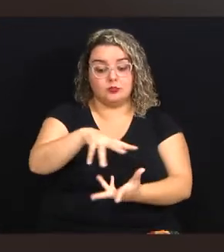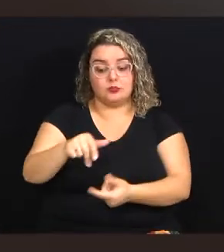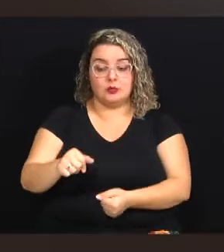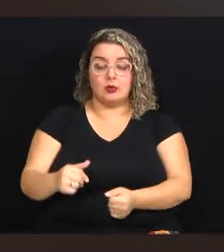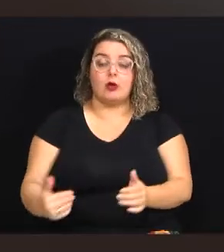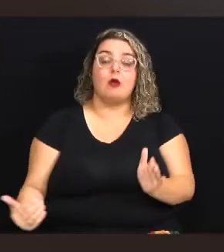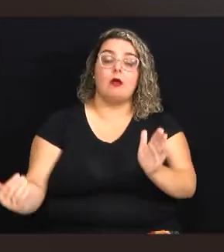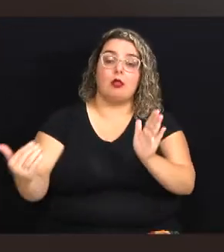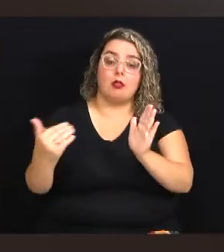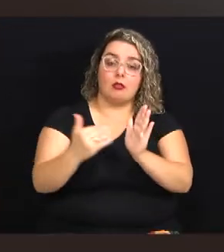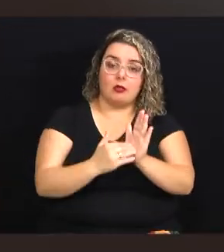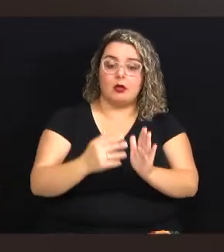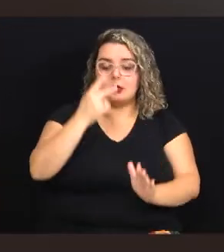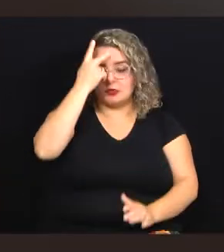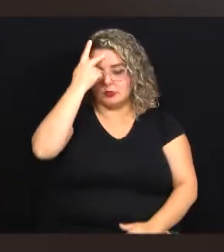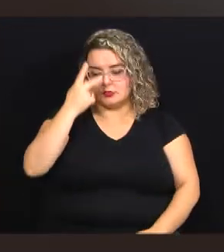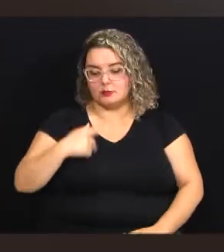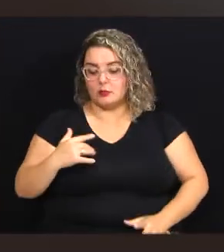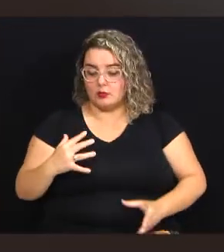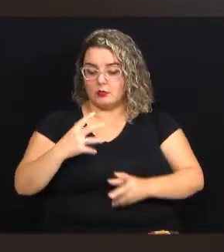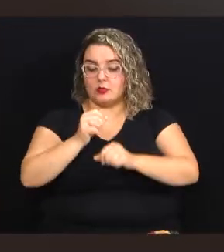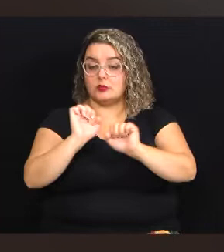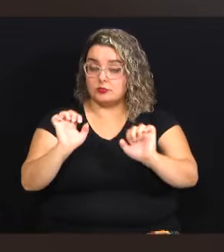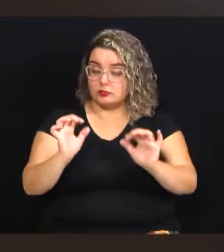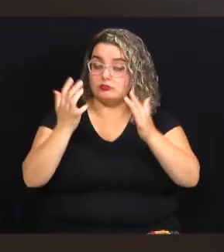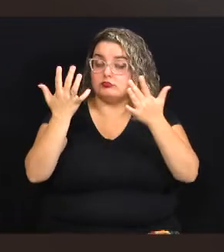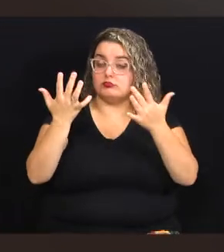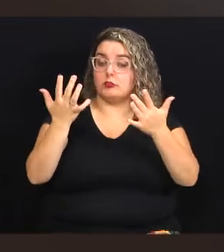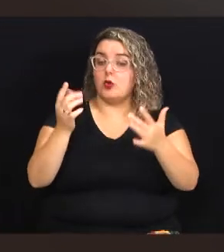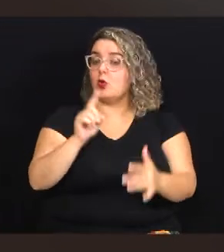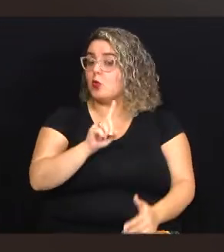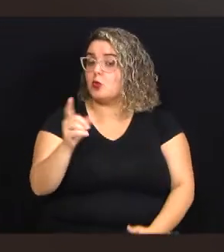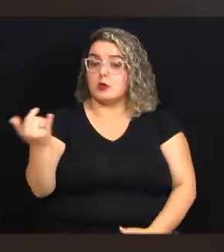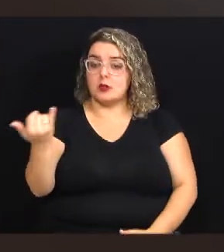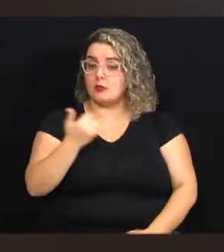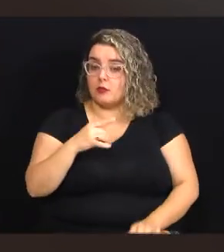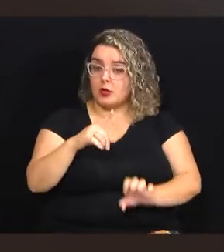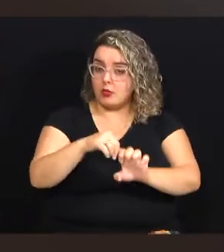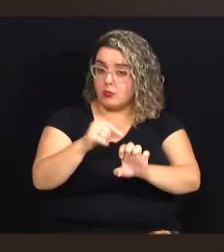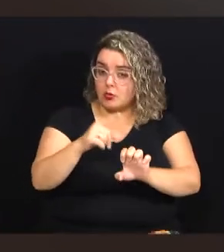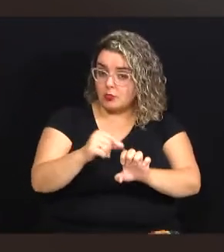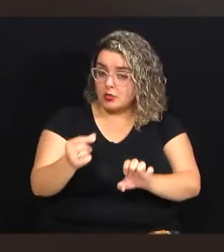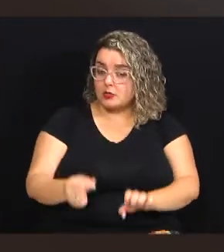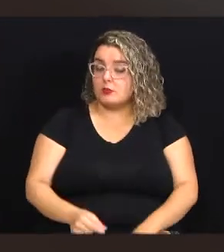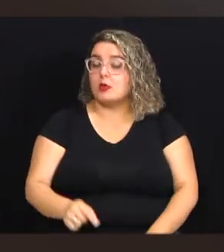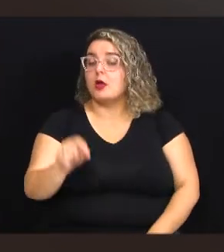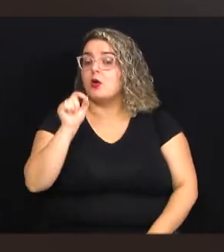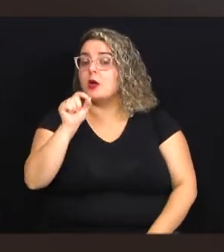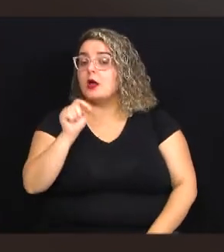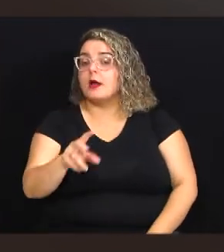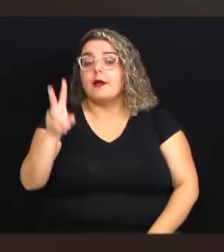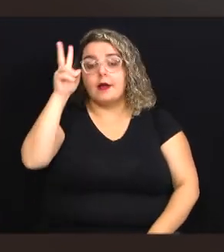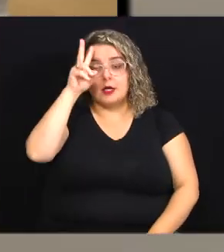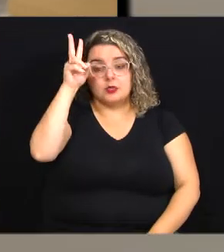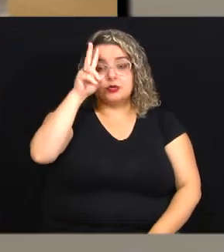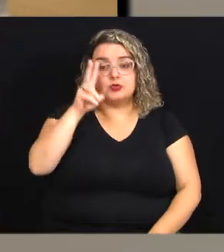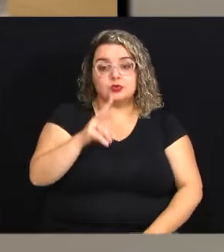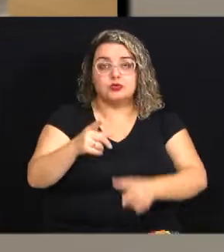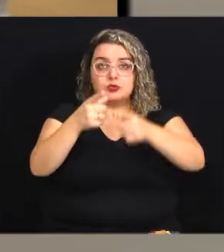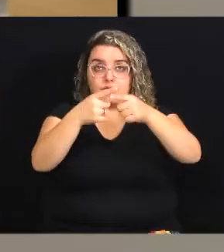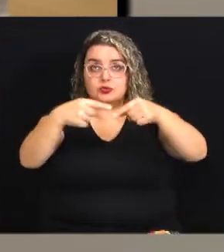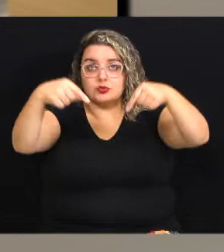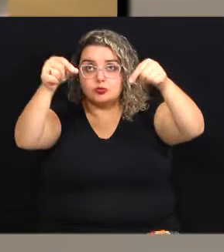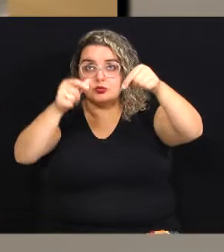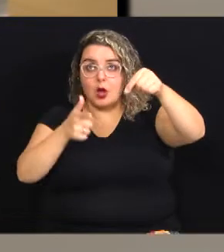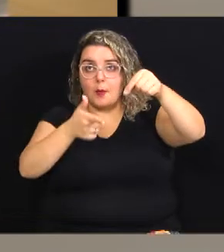ressurgimento pelas próprias forças de um evento. O que não te contam sobre empreender? A história do evento que acertou um tiro na lua